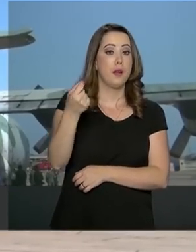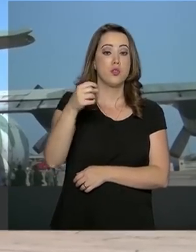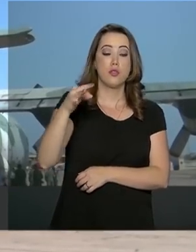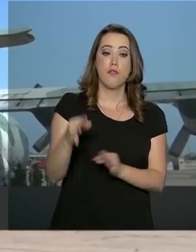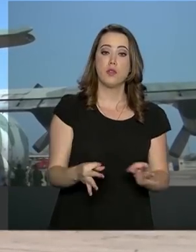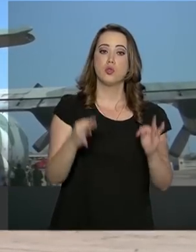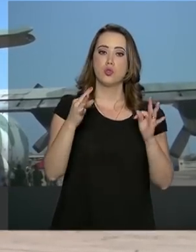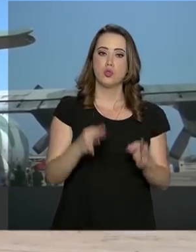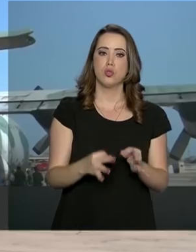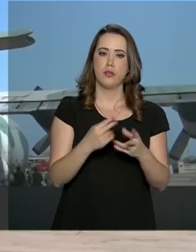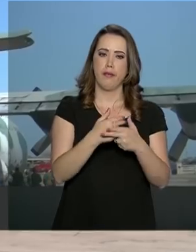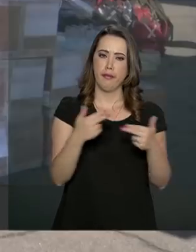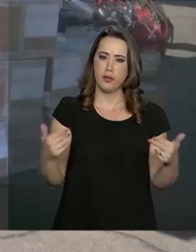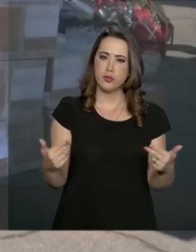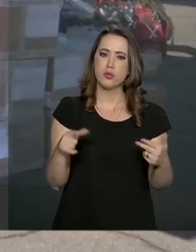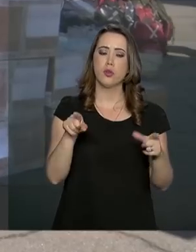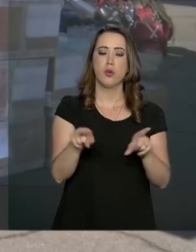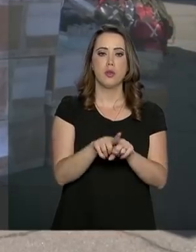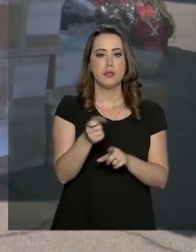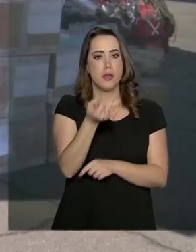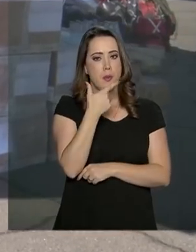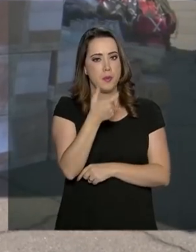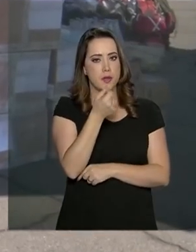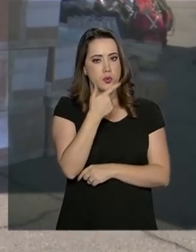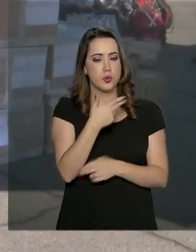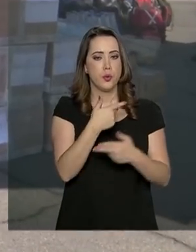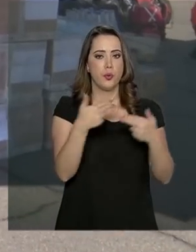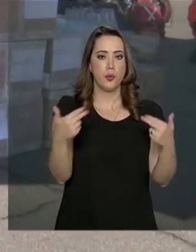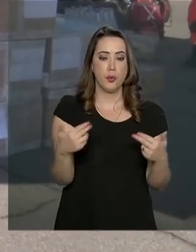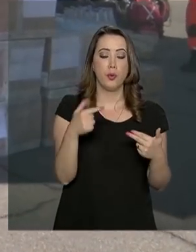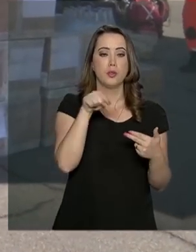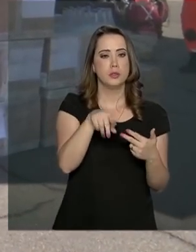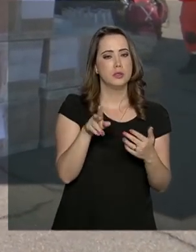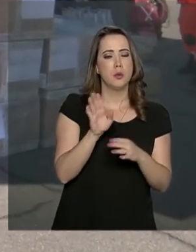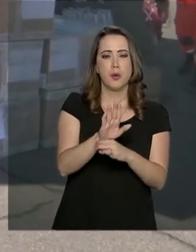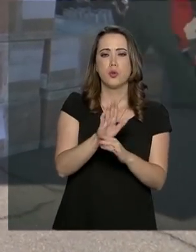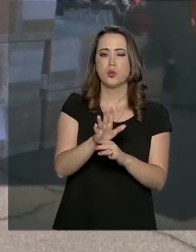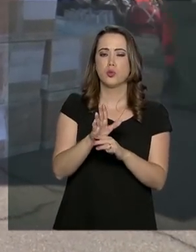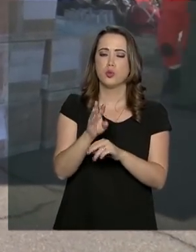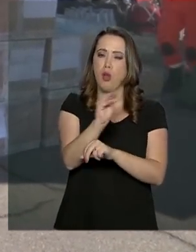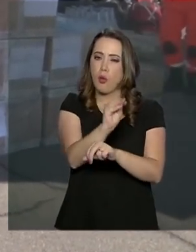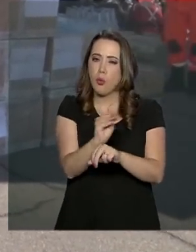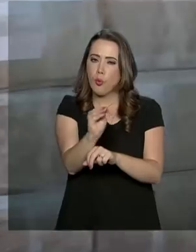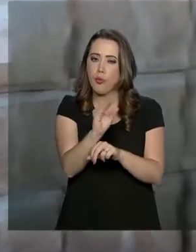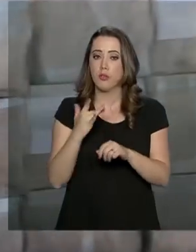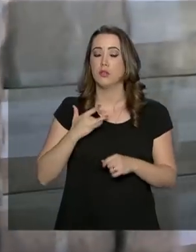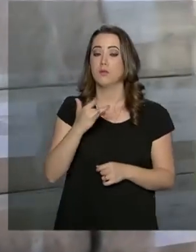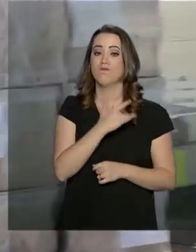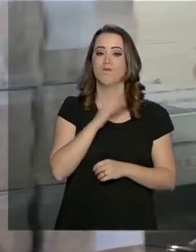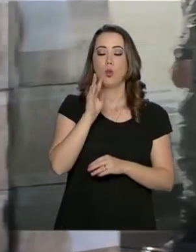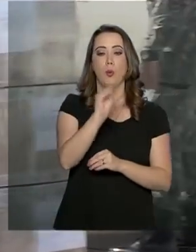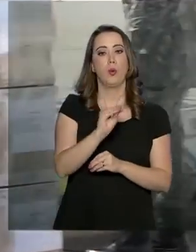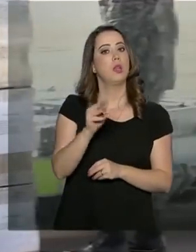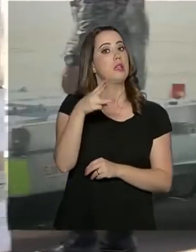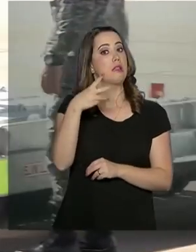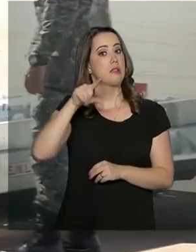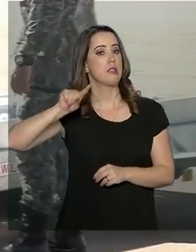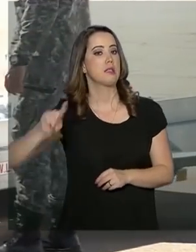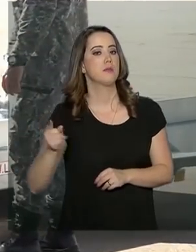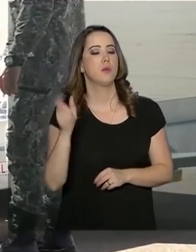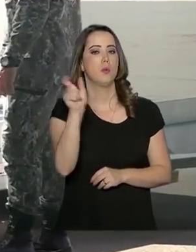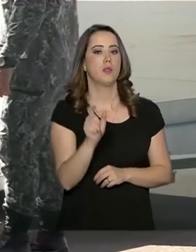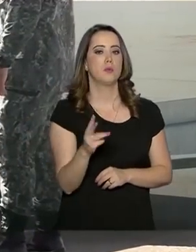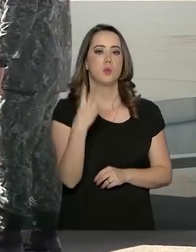toneladas de suprimentos e equipamentos, como remédios e materiais de primeiros socorros, para atender até 3 mil